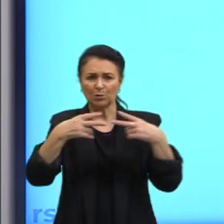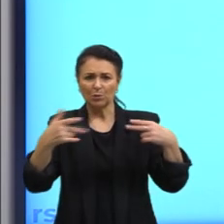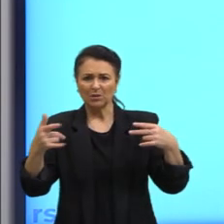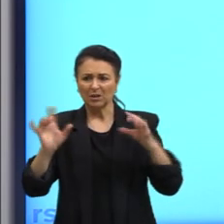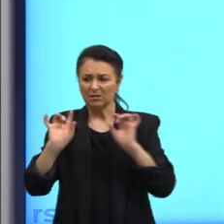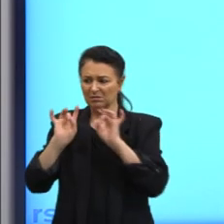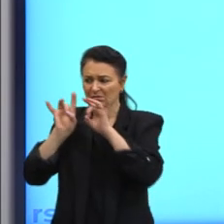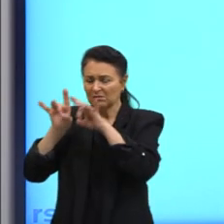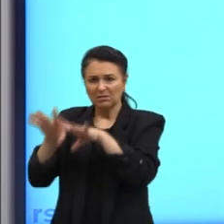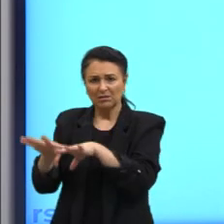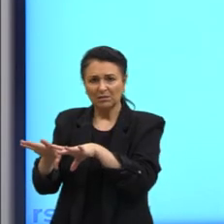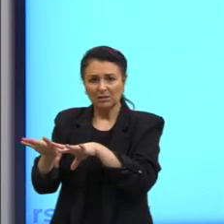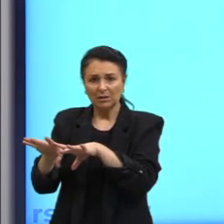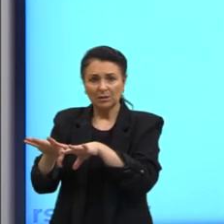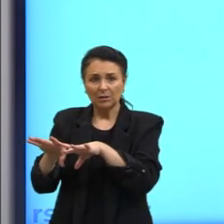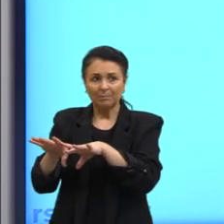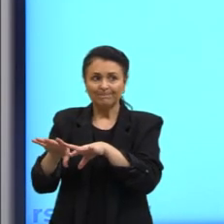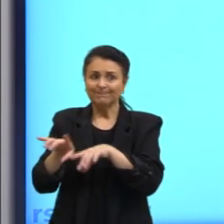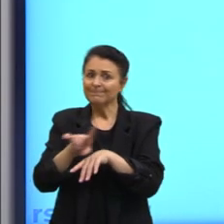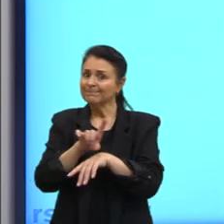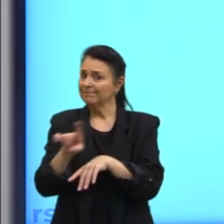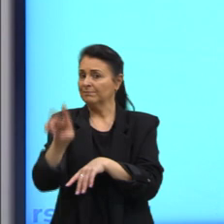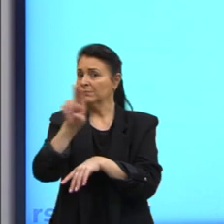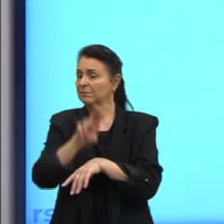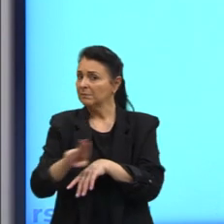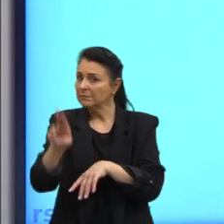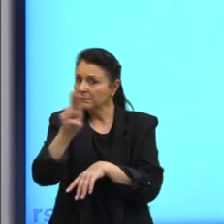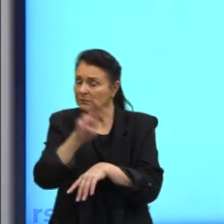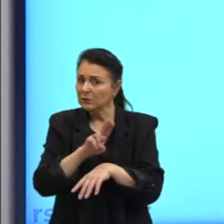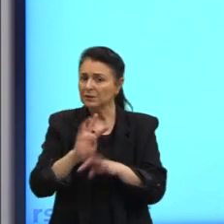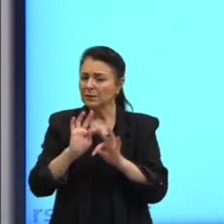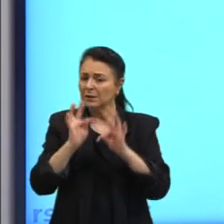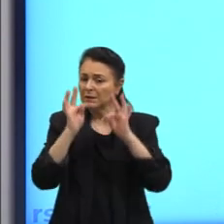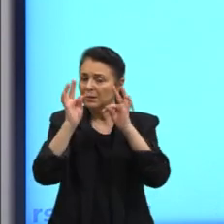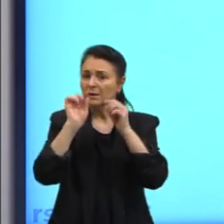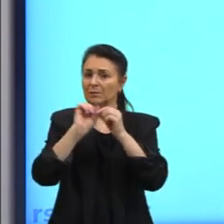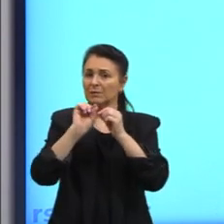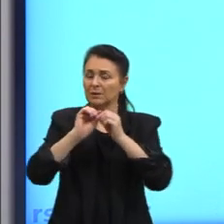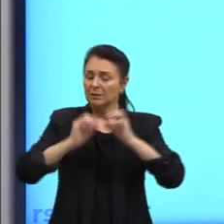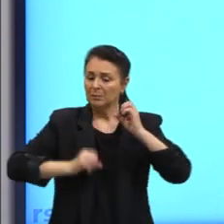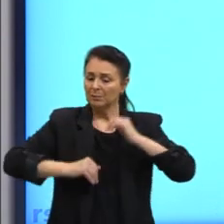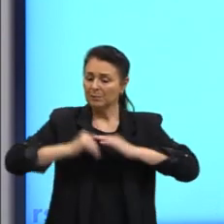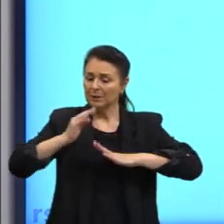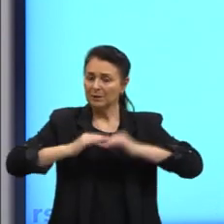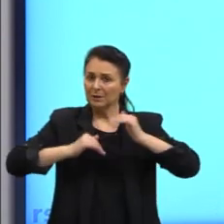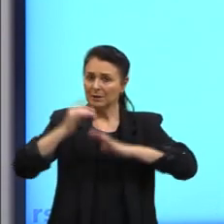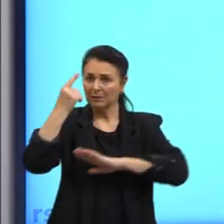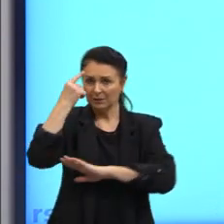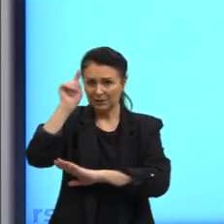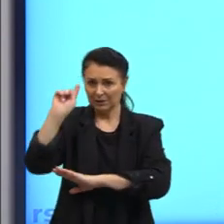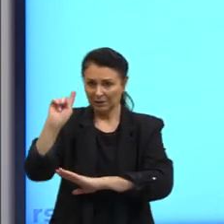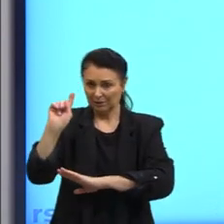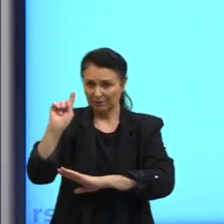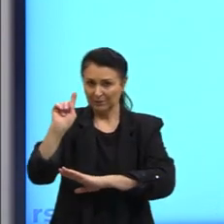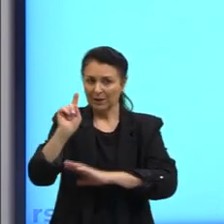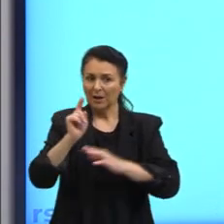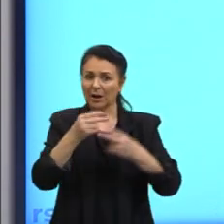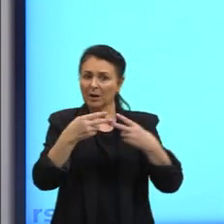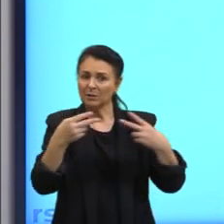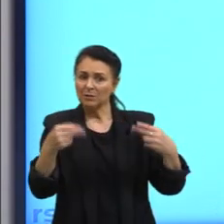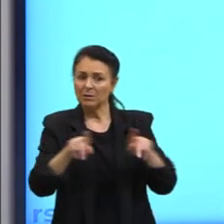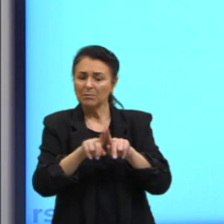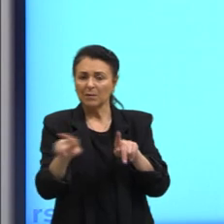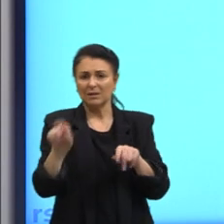no utiliza esta técnica para construir la obra para crear la obra mas no no